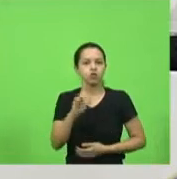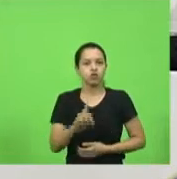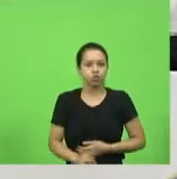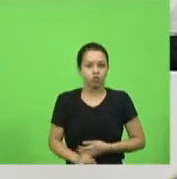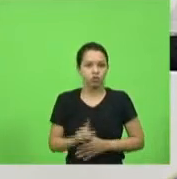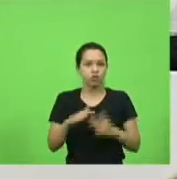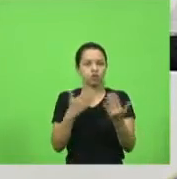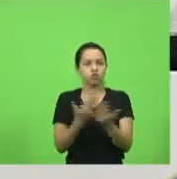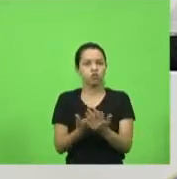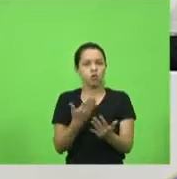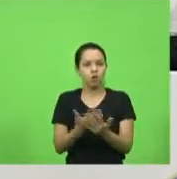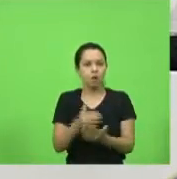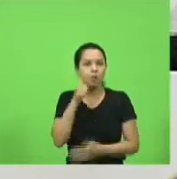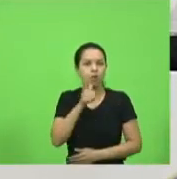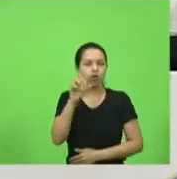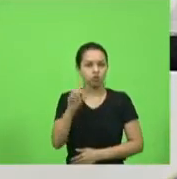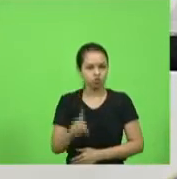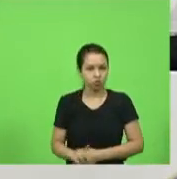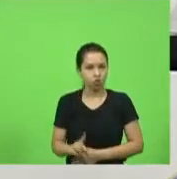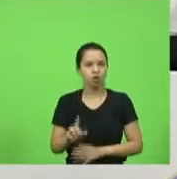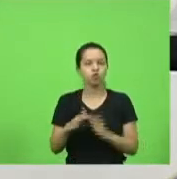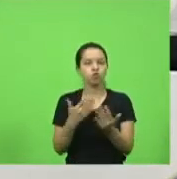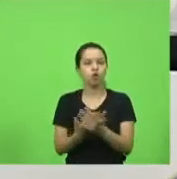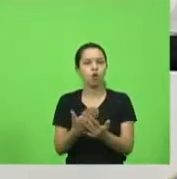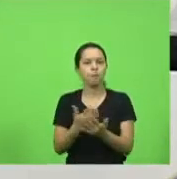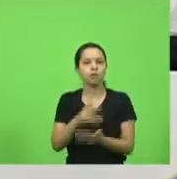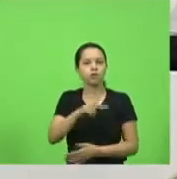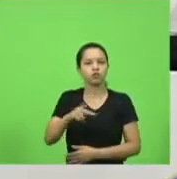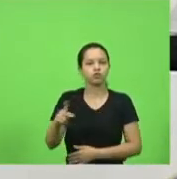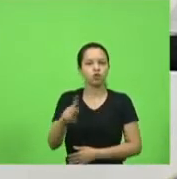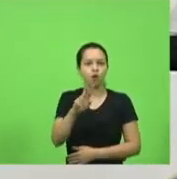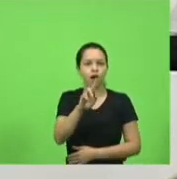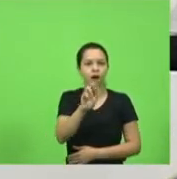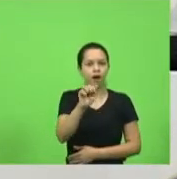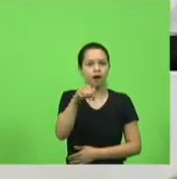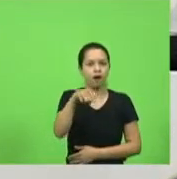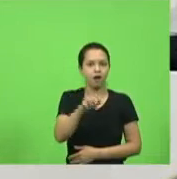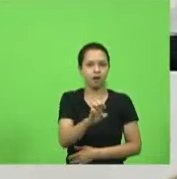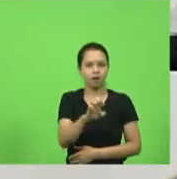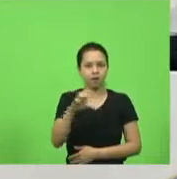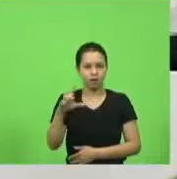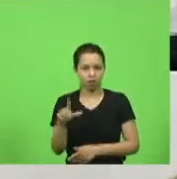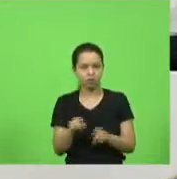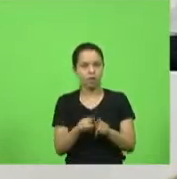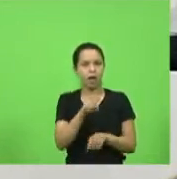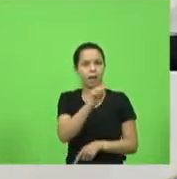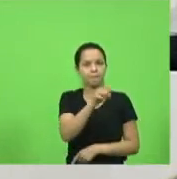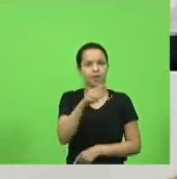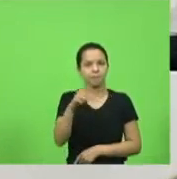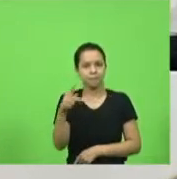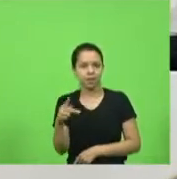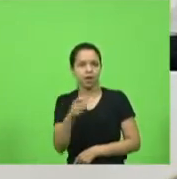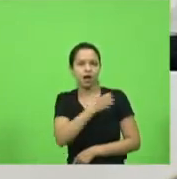escola, diretora da escola, professora Raquel, à APP, aos alunos, aos pais, à